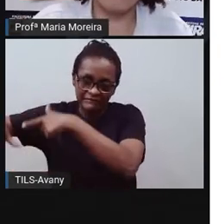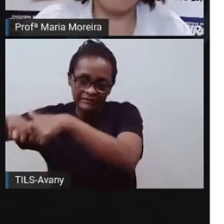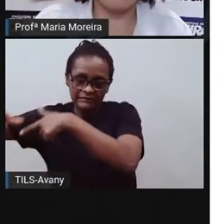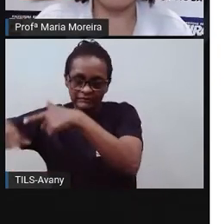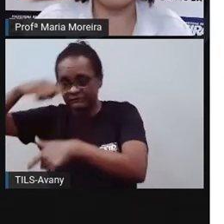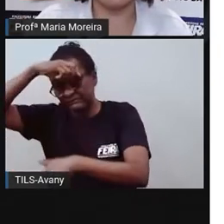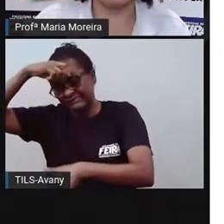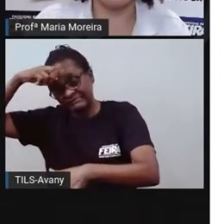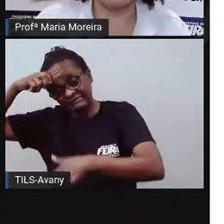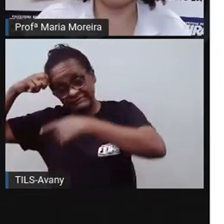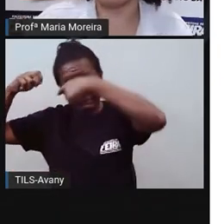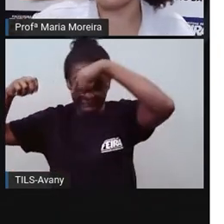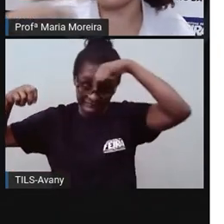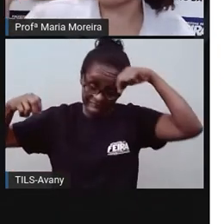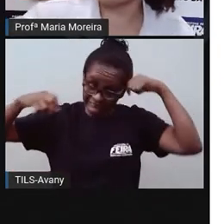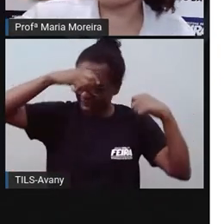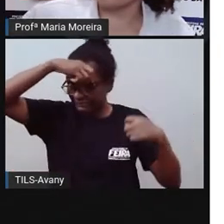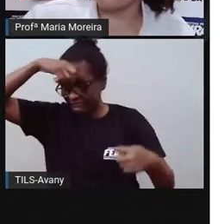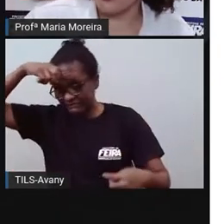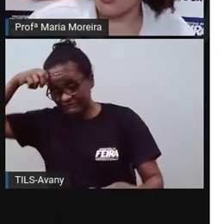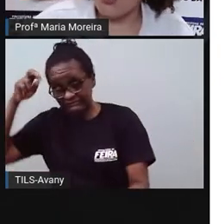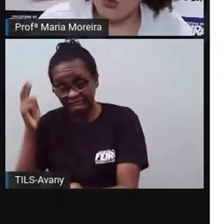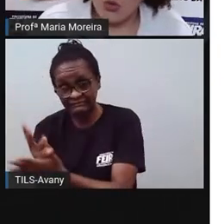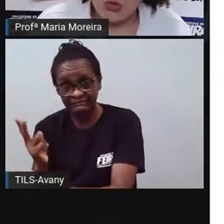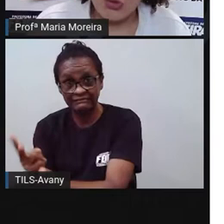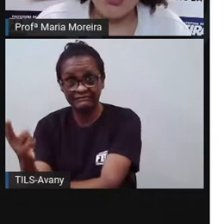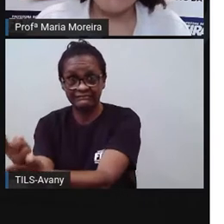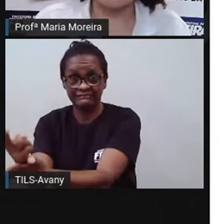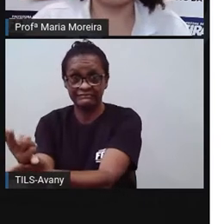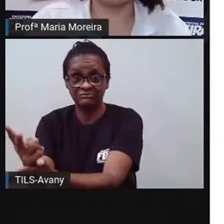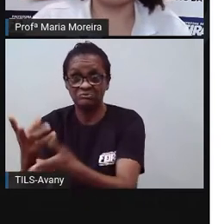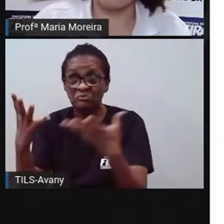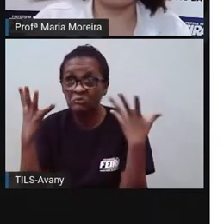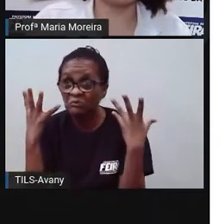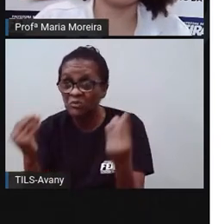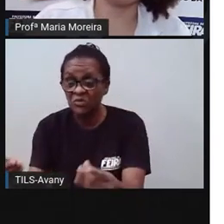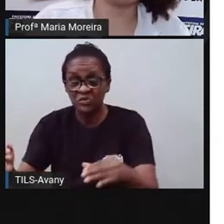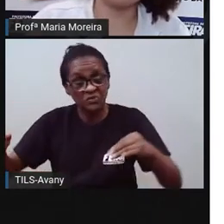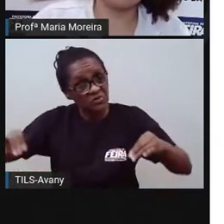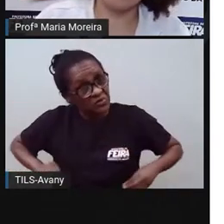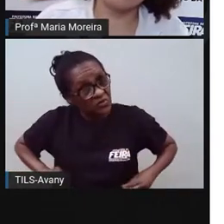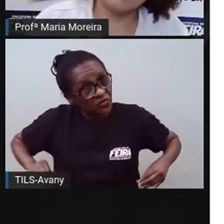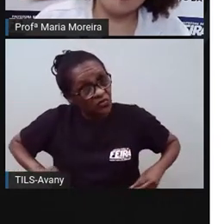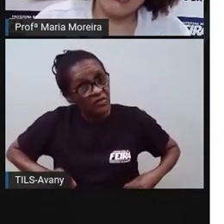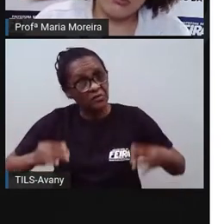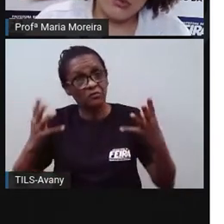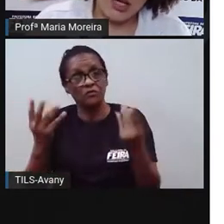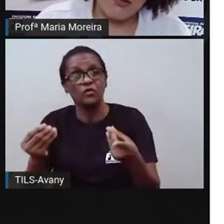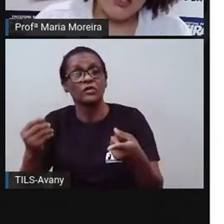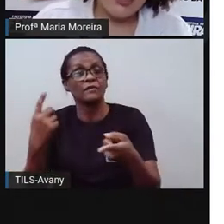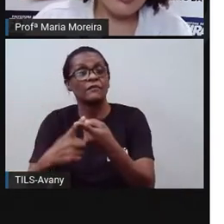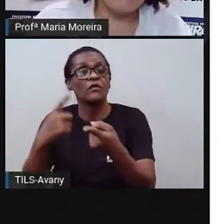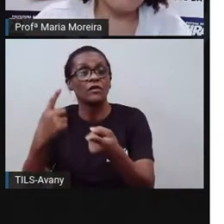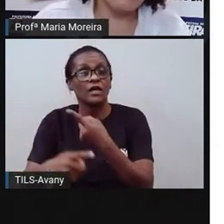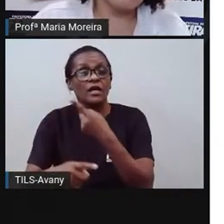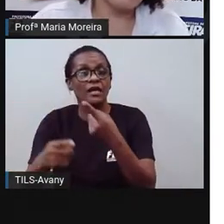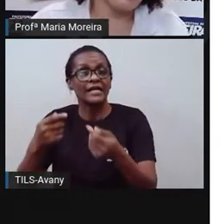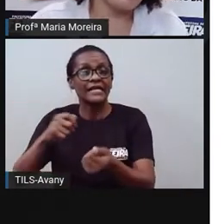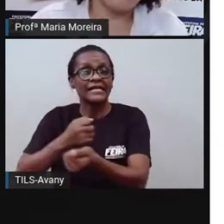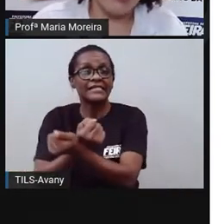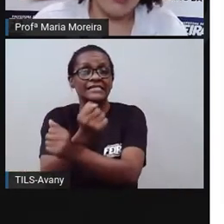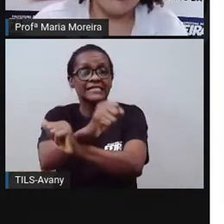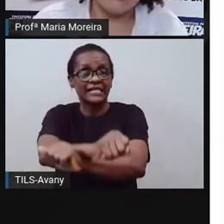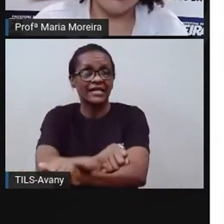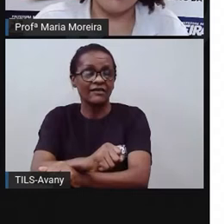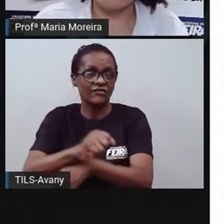E, obviamente, essa ideia de explorar o outro fez parte da nossa formação cultural. Então, por isso